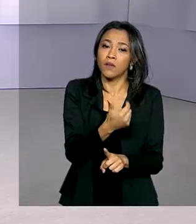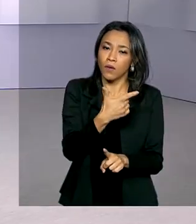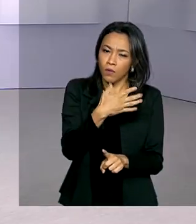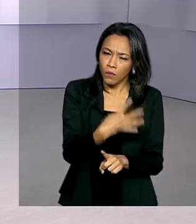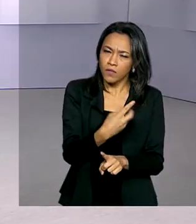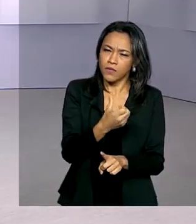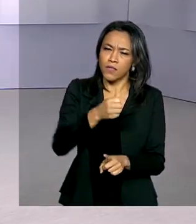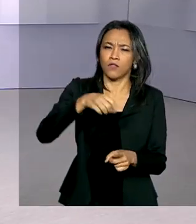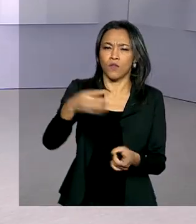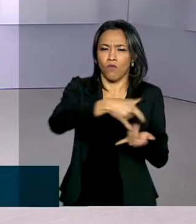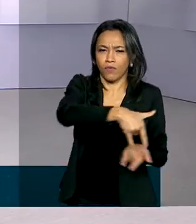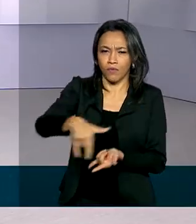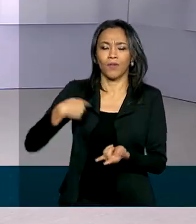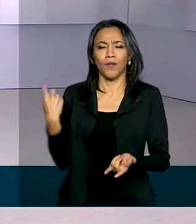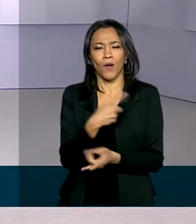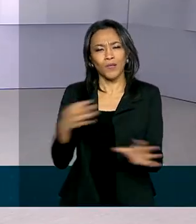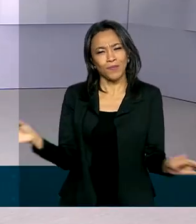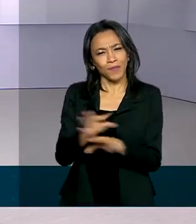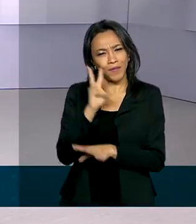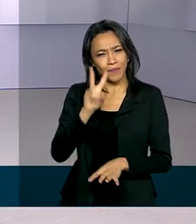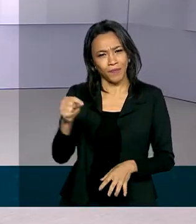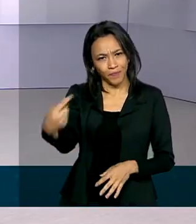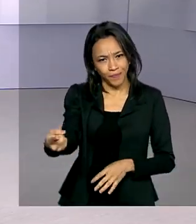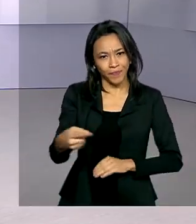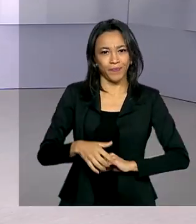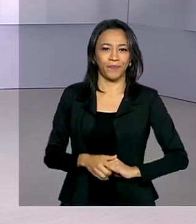A gente fica por aqui. Até a próxima edição.